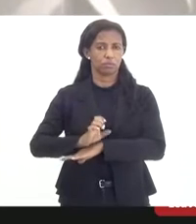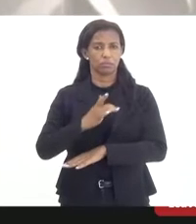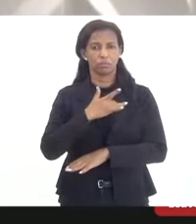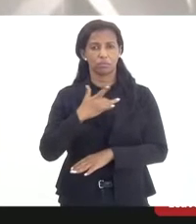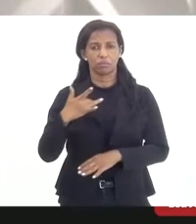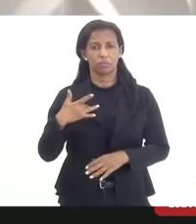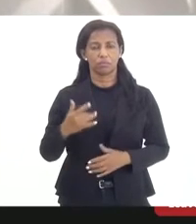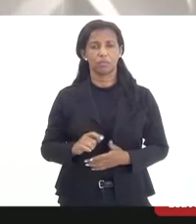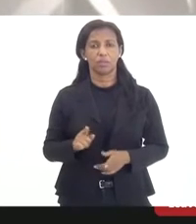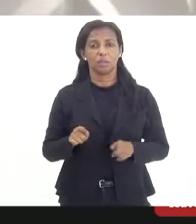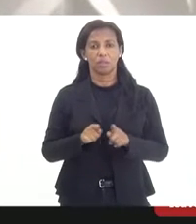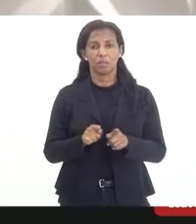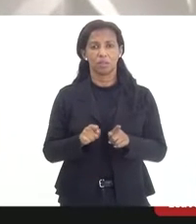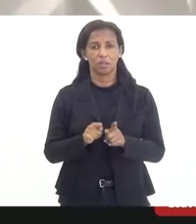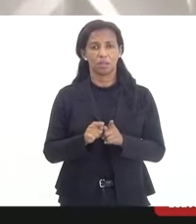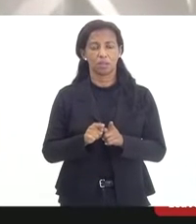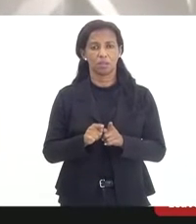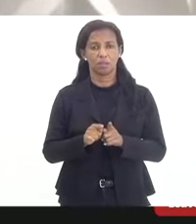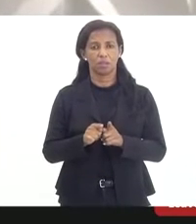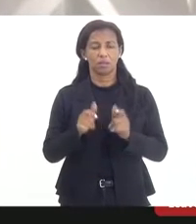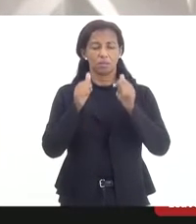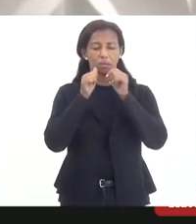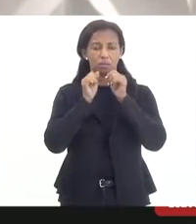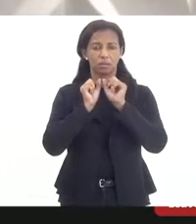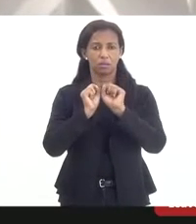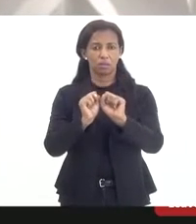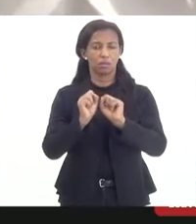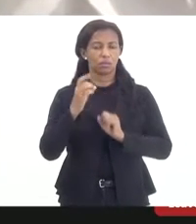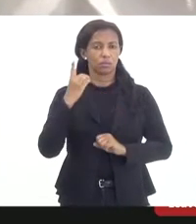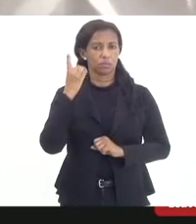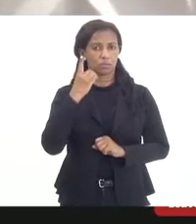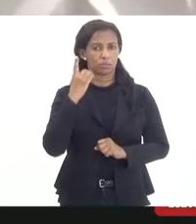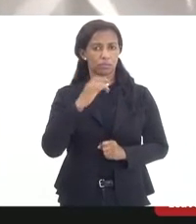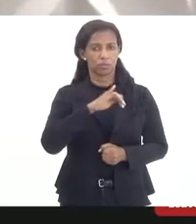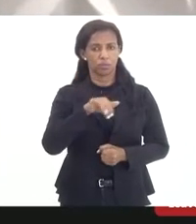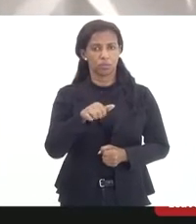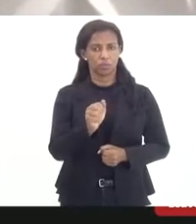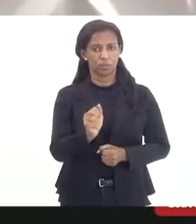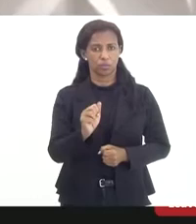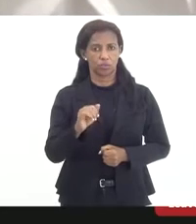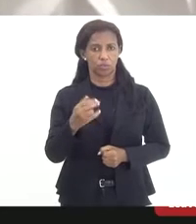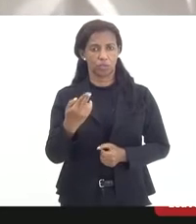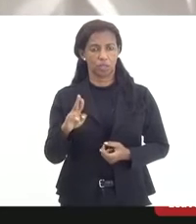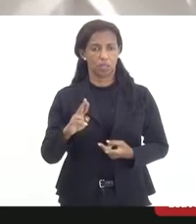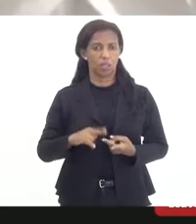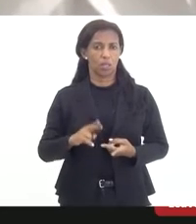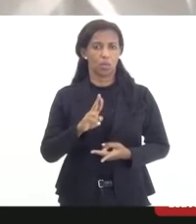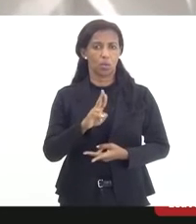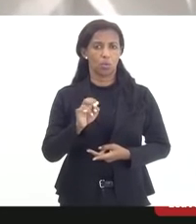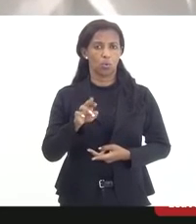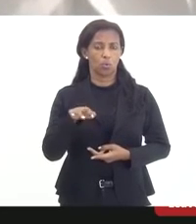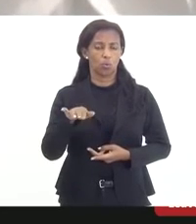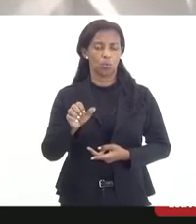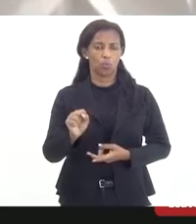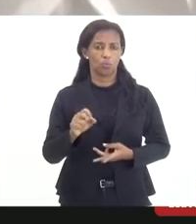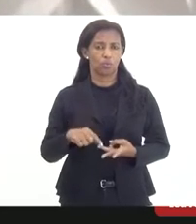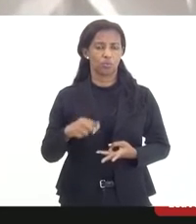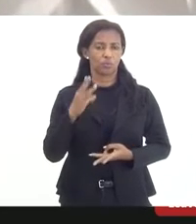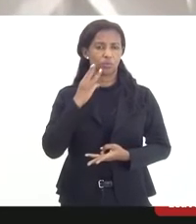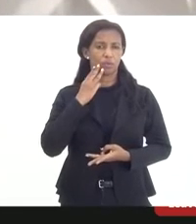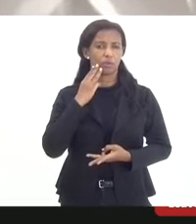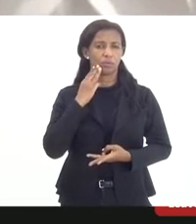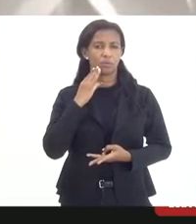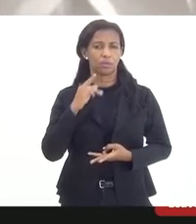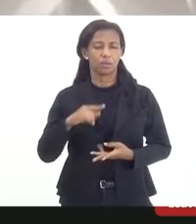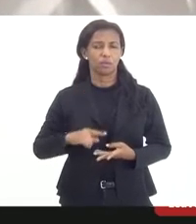Saúde e também das assessorias dos deputados Jair Bittencourt, Rubem Bontempo, Valdeque